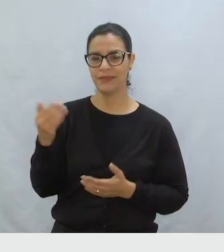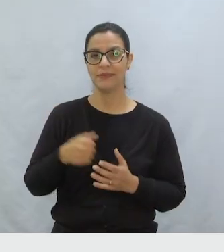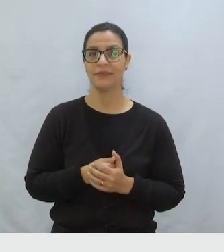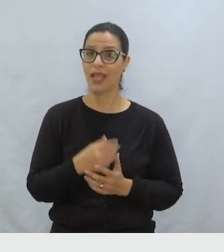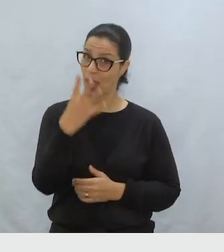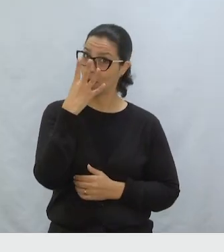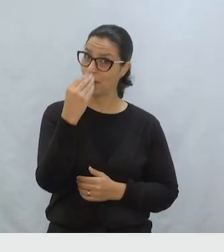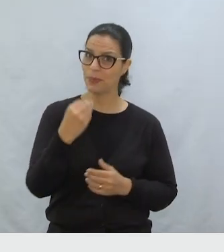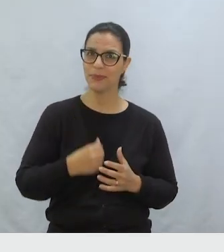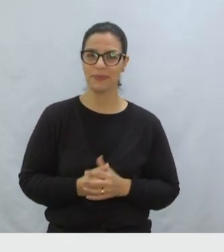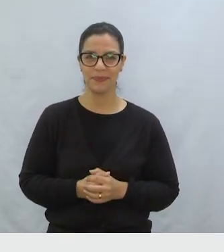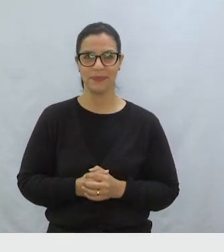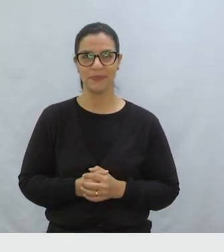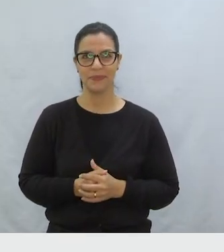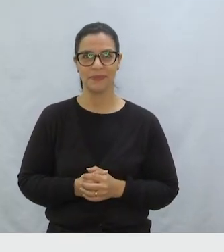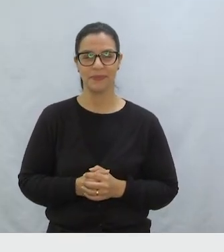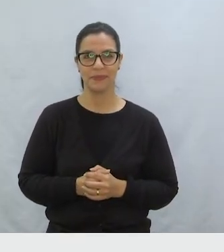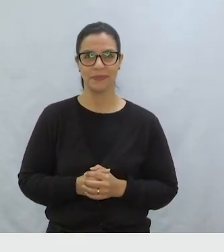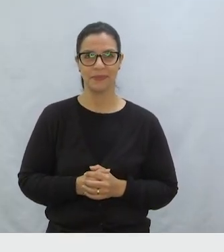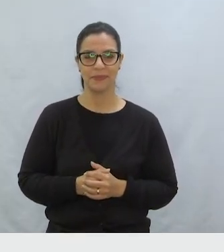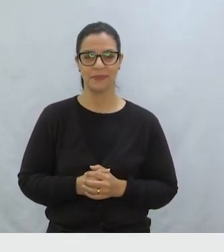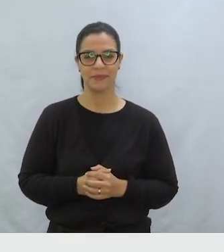Este é o lobo